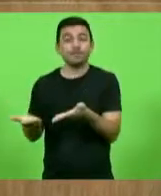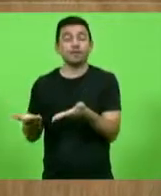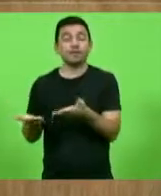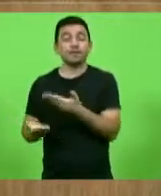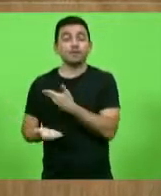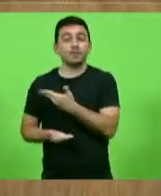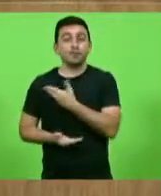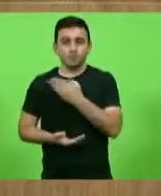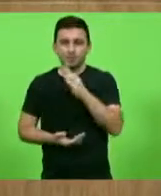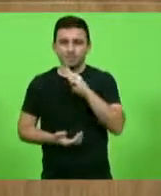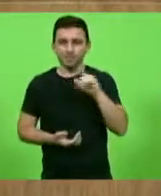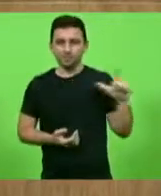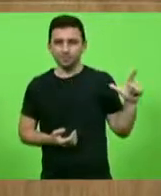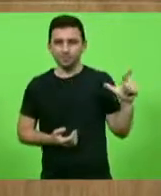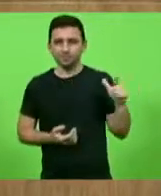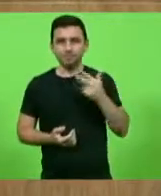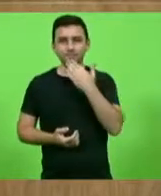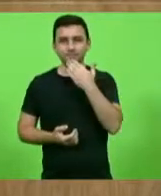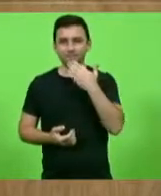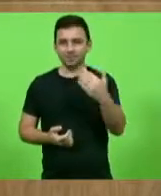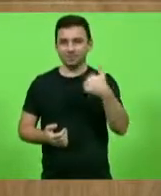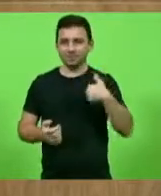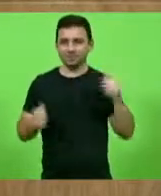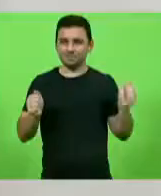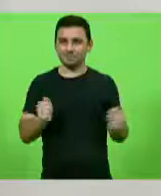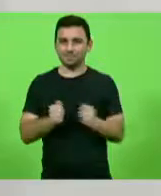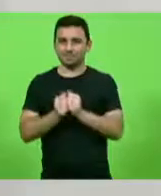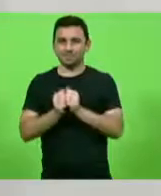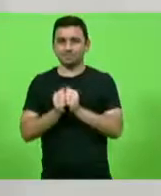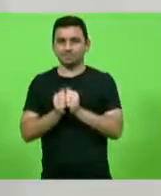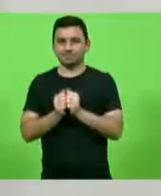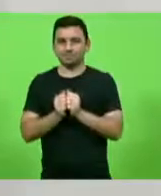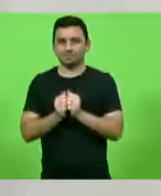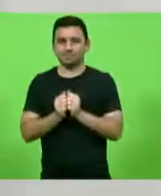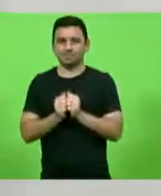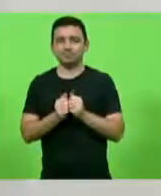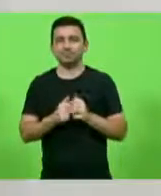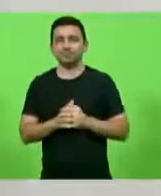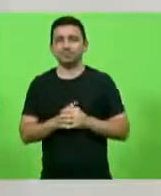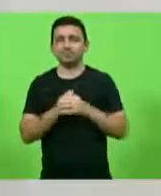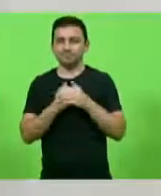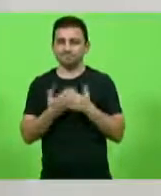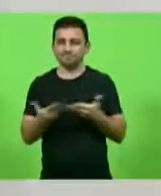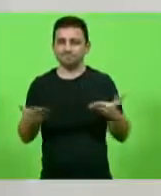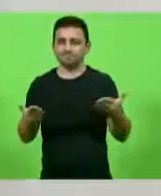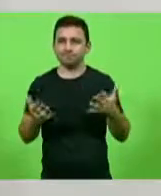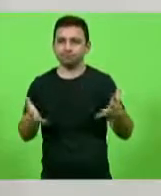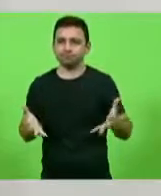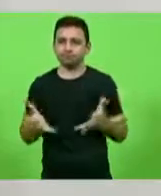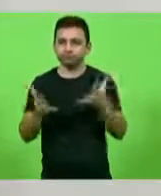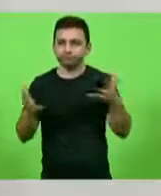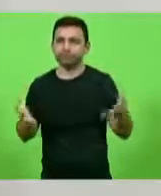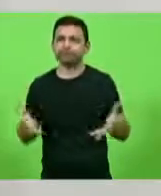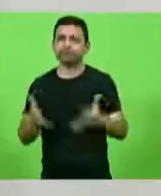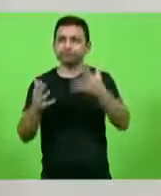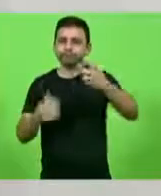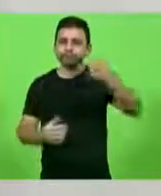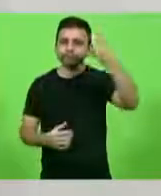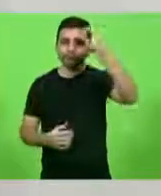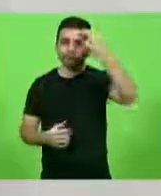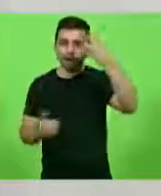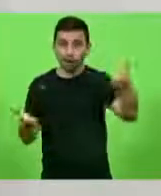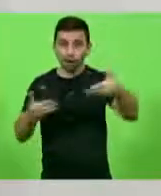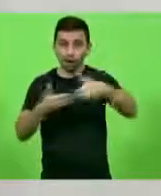pediu para que eu me juntasse a esse grande investimento cultural que Santa Catarina está